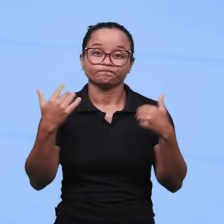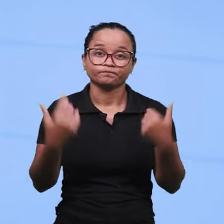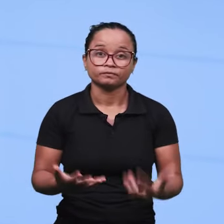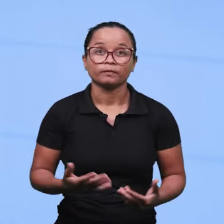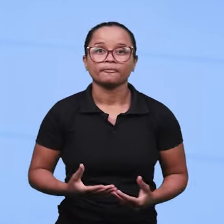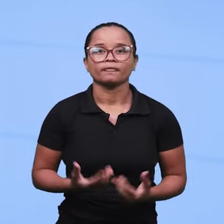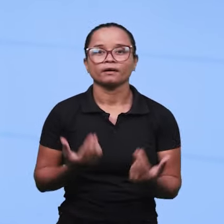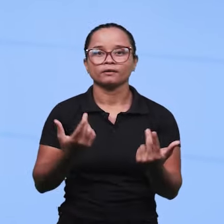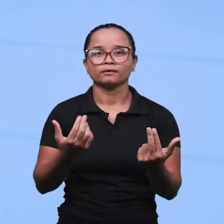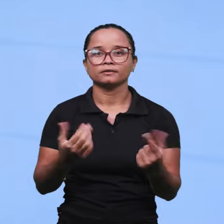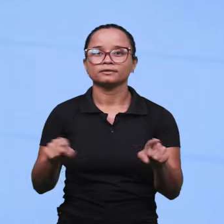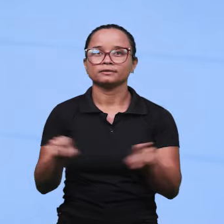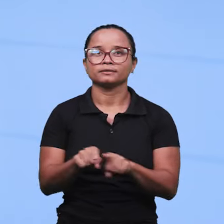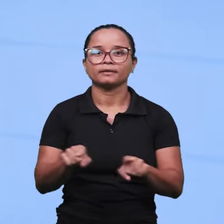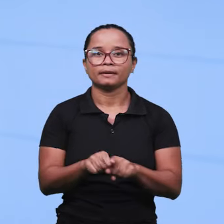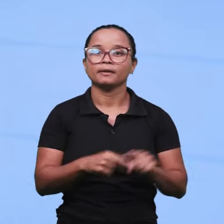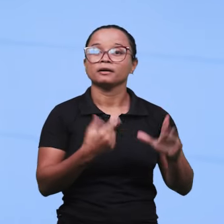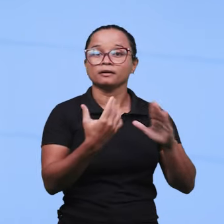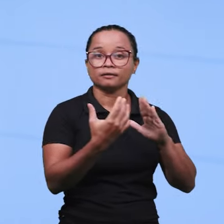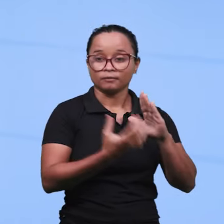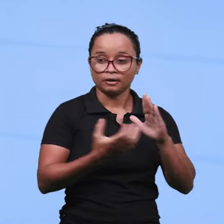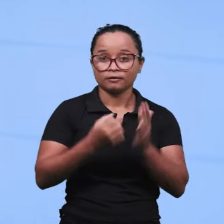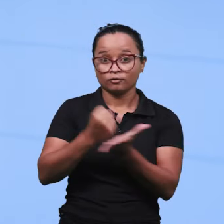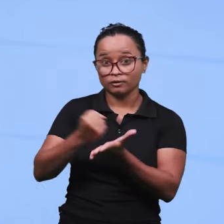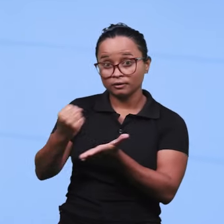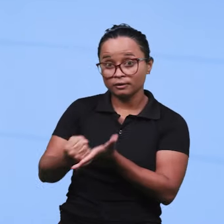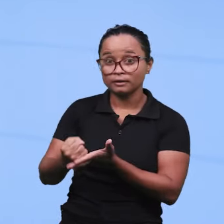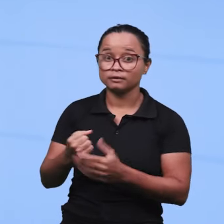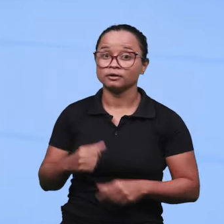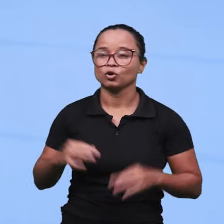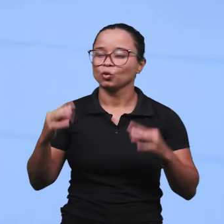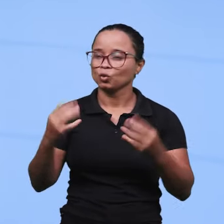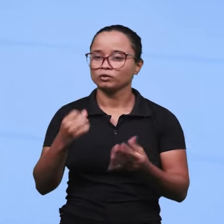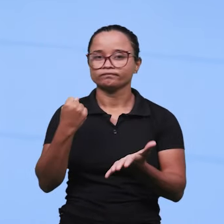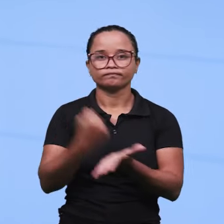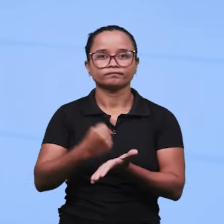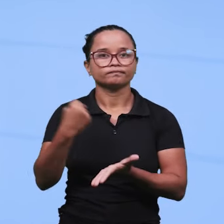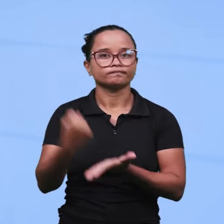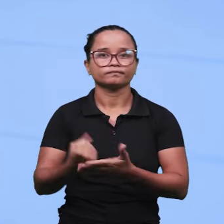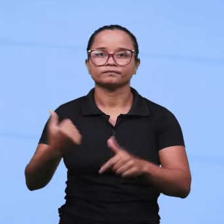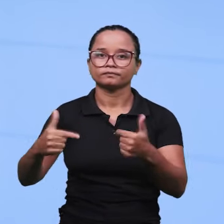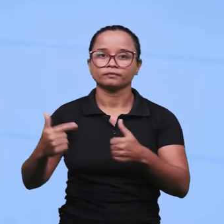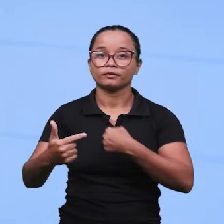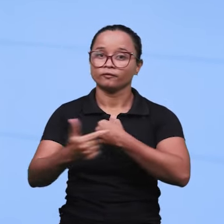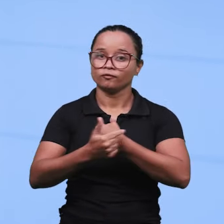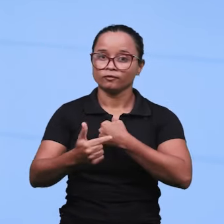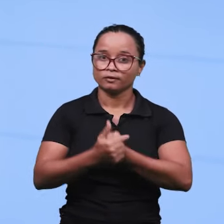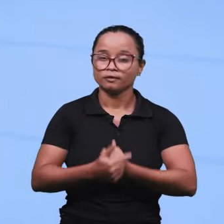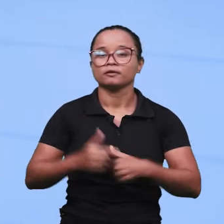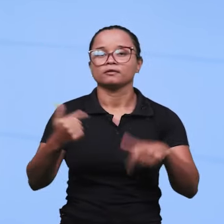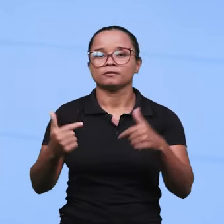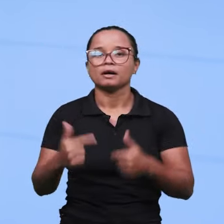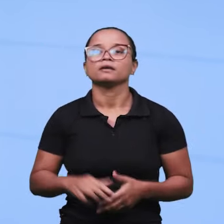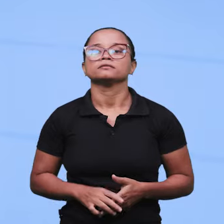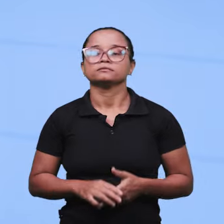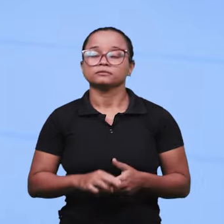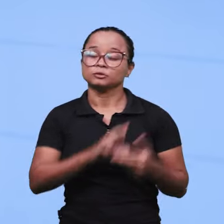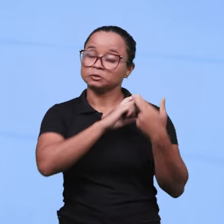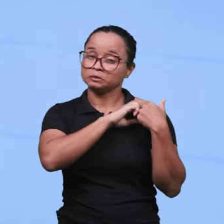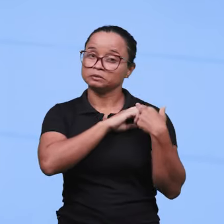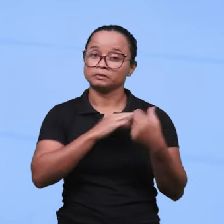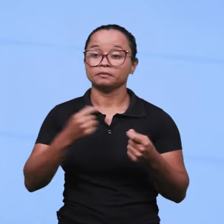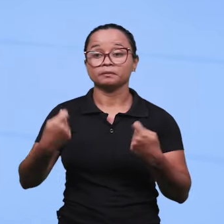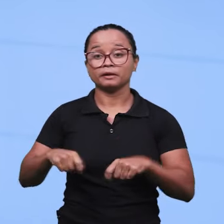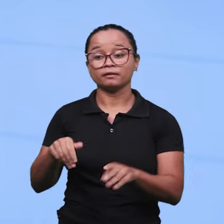agora dizendo também para os empregadores, que todo contrato de trabalho, todo trabalho, função ou cargo, ele tem que